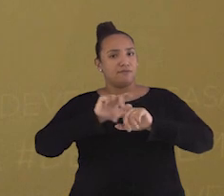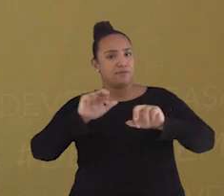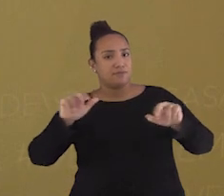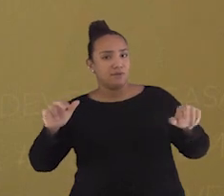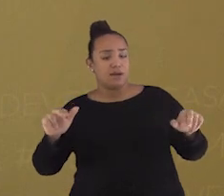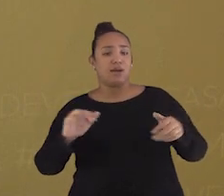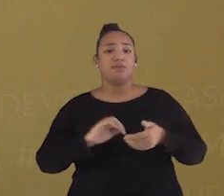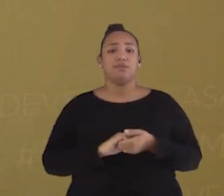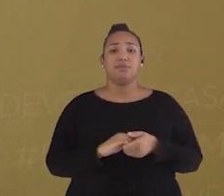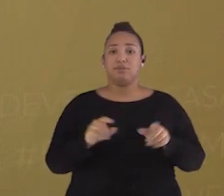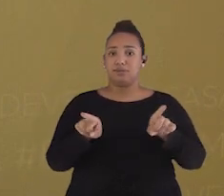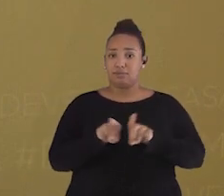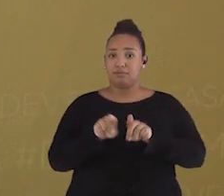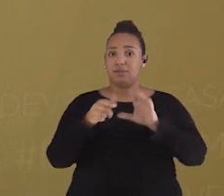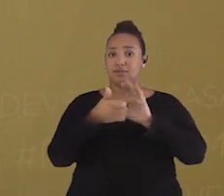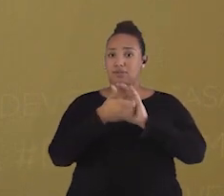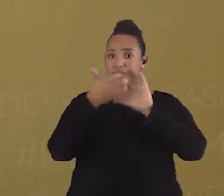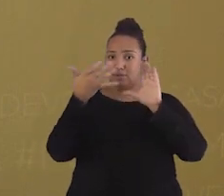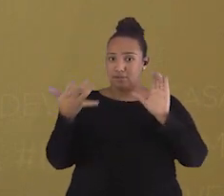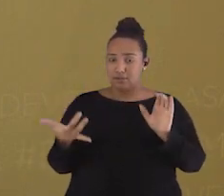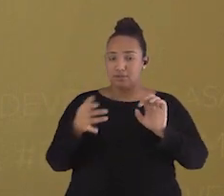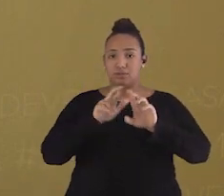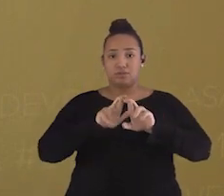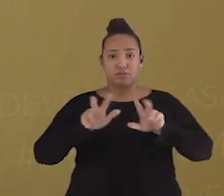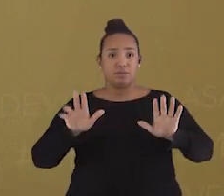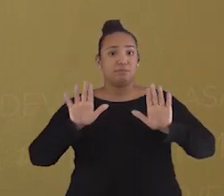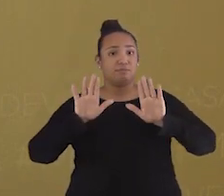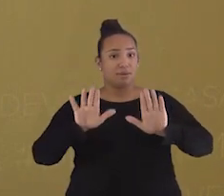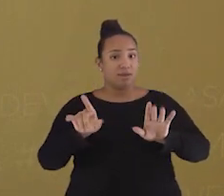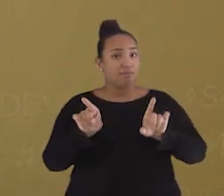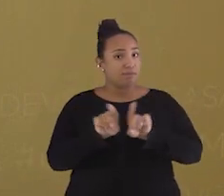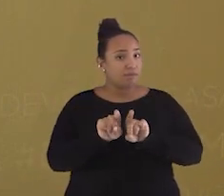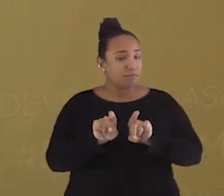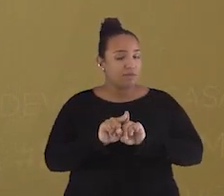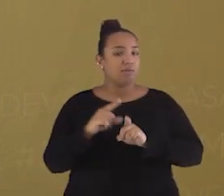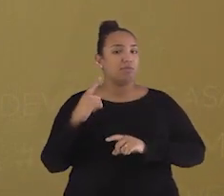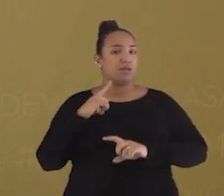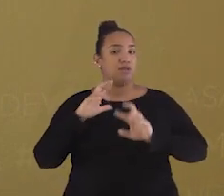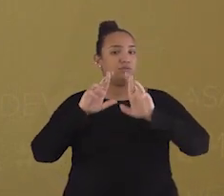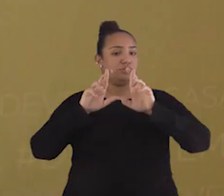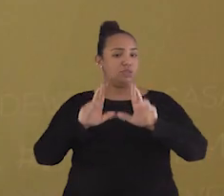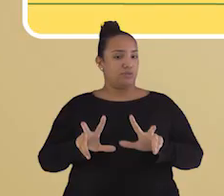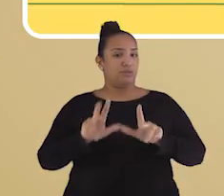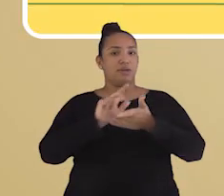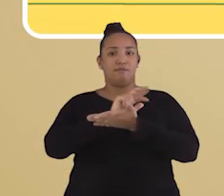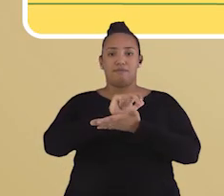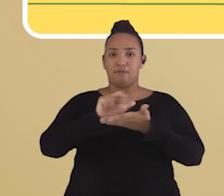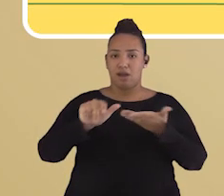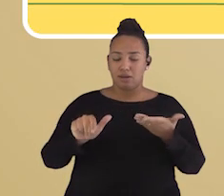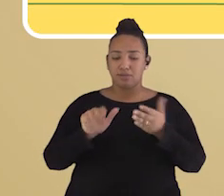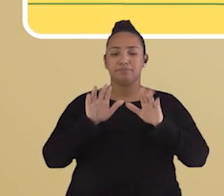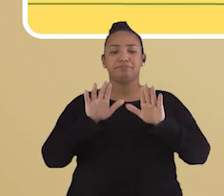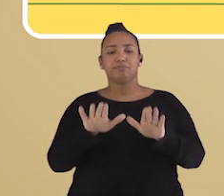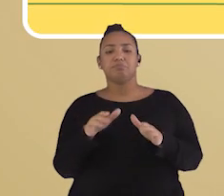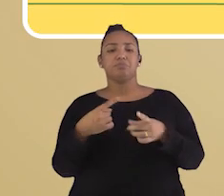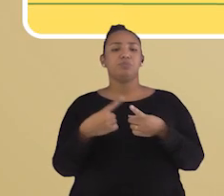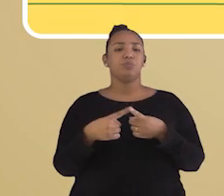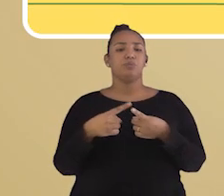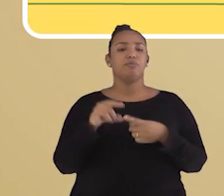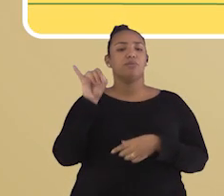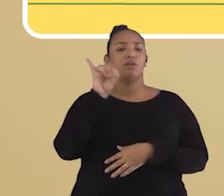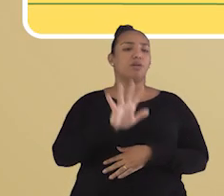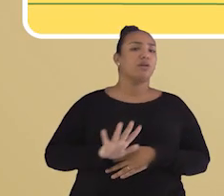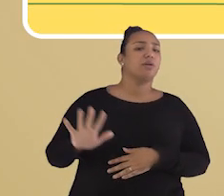similaridades de características, mas também muitas diferenças. Mas, afinal, o que torna essas